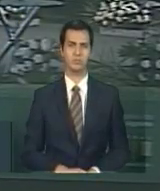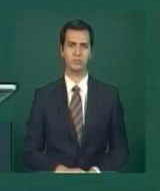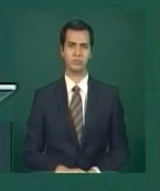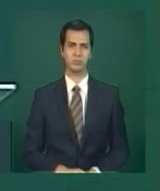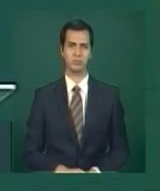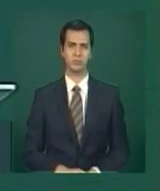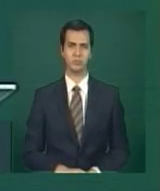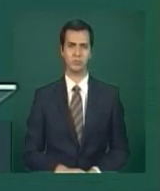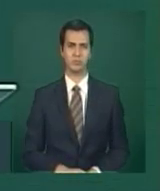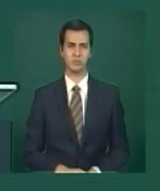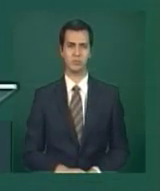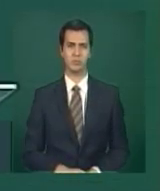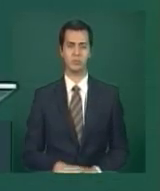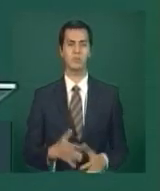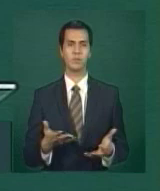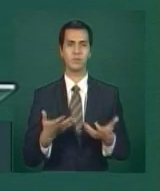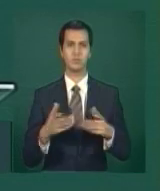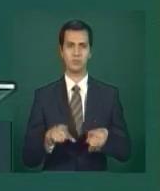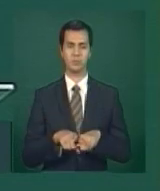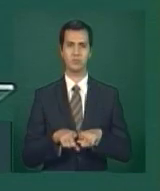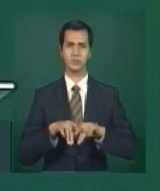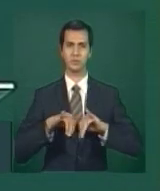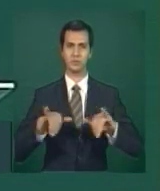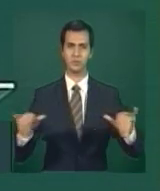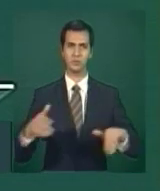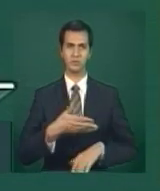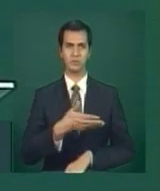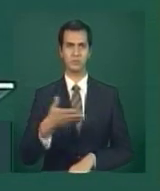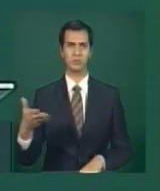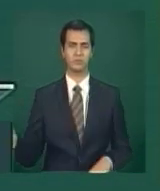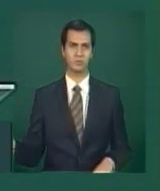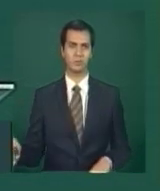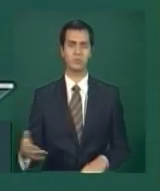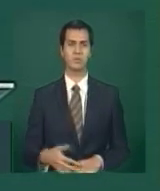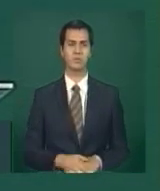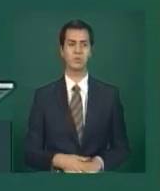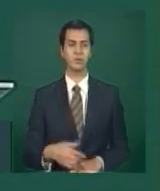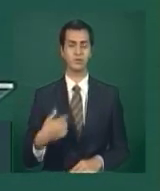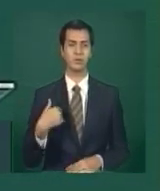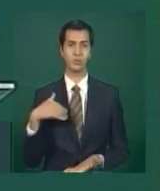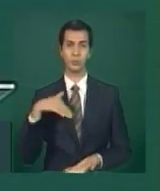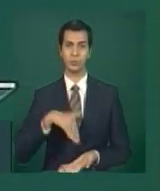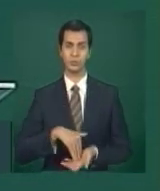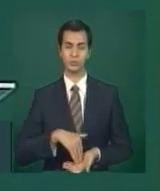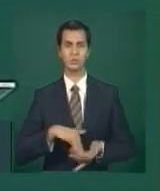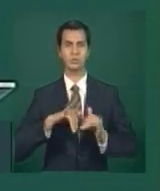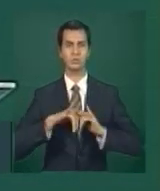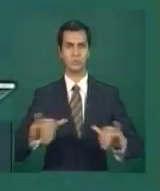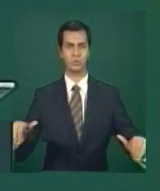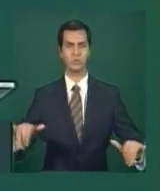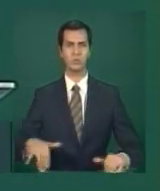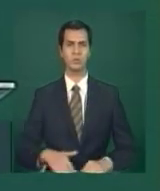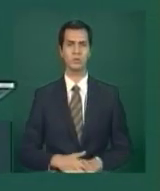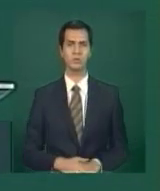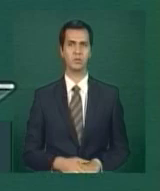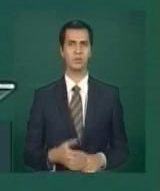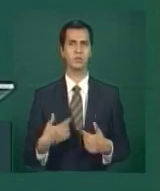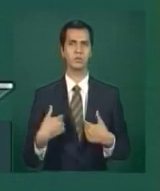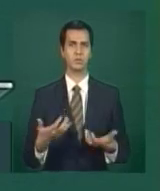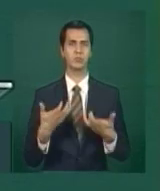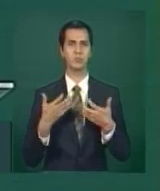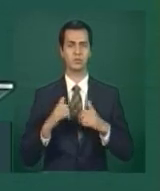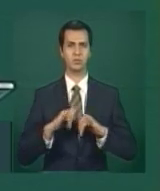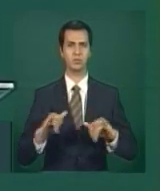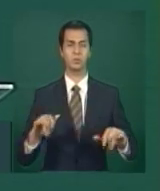Eu queria também dizer para vocês, antes de chegar no meu anúncio final, que hoje lá